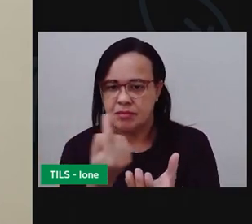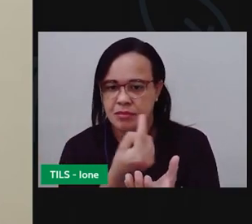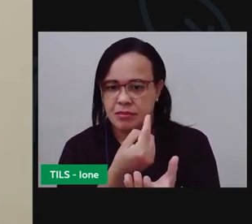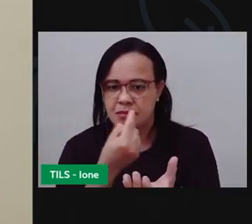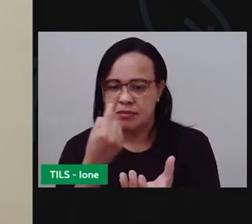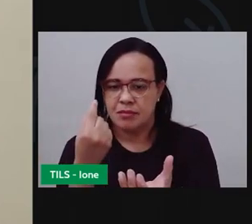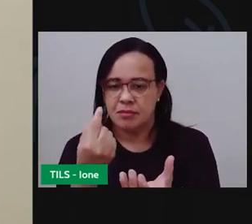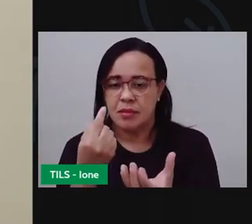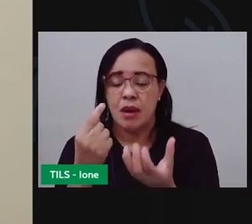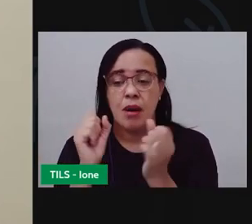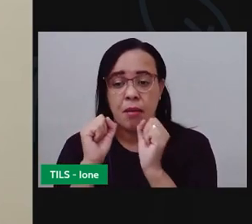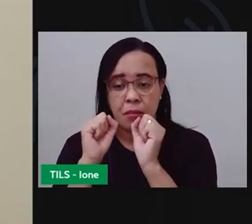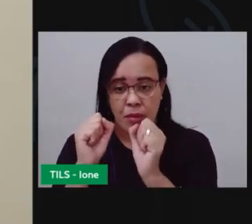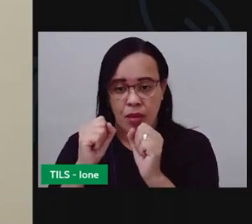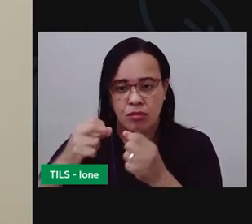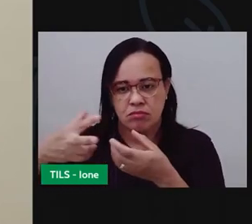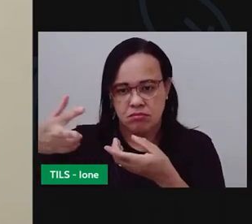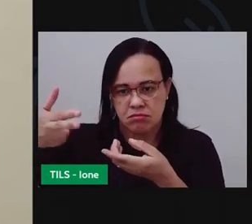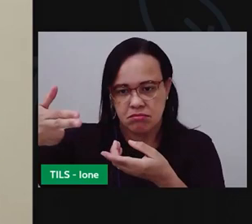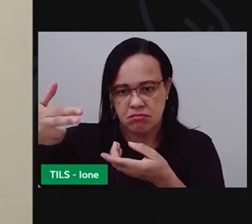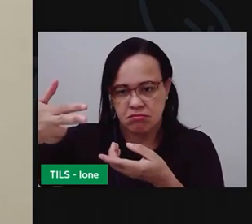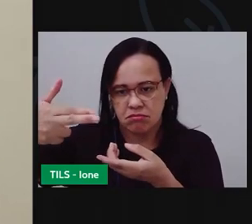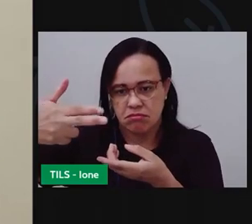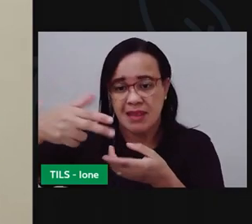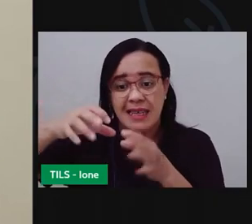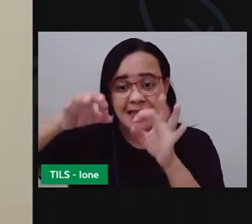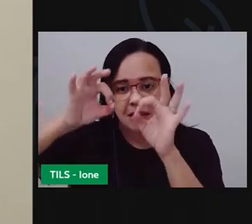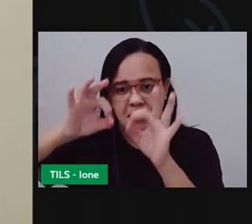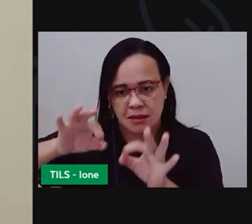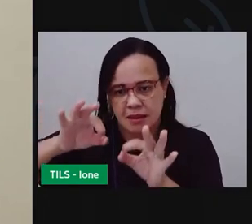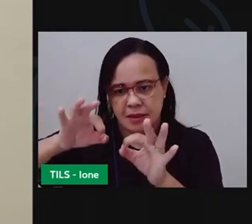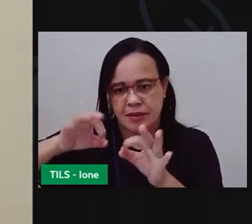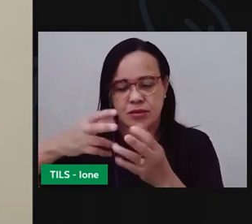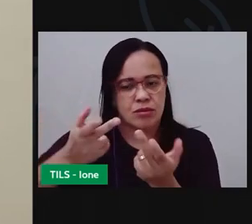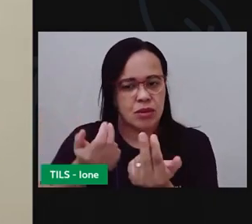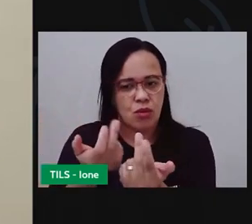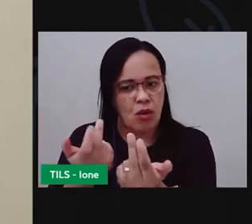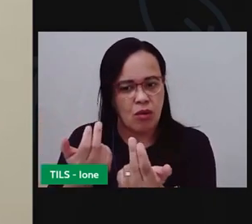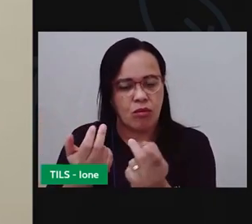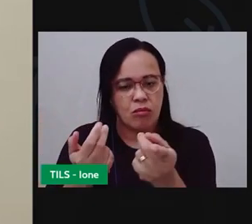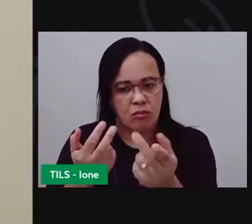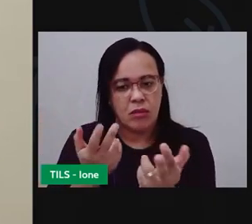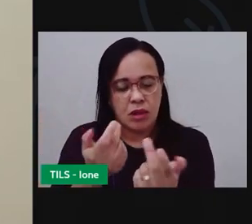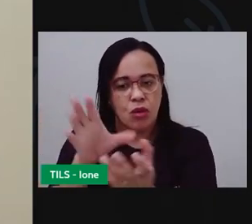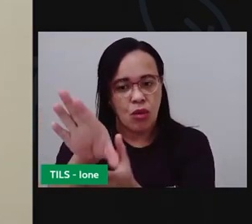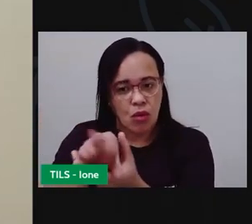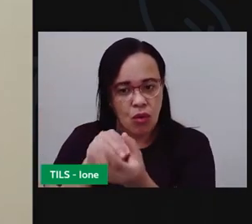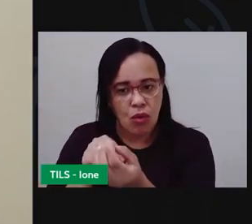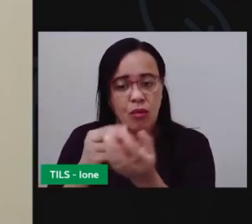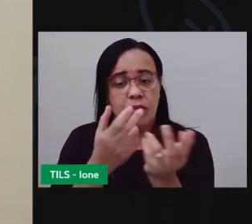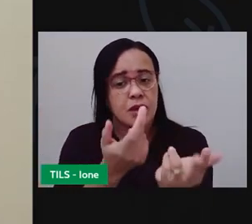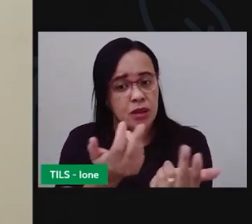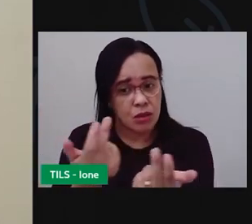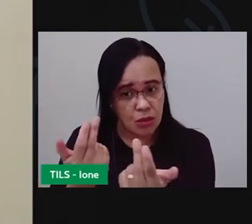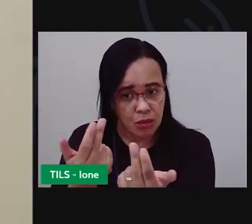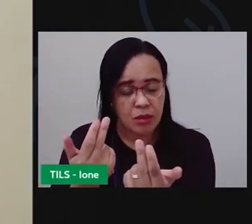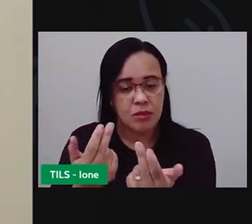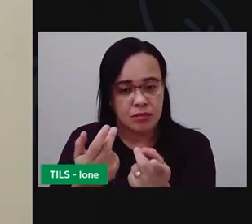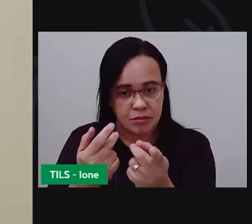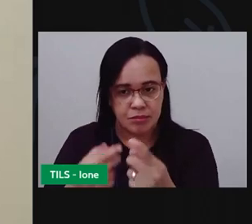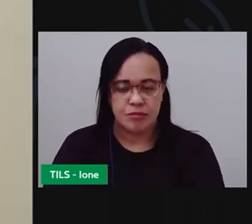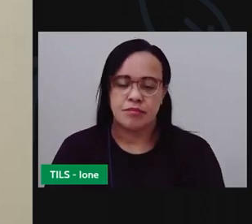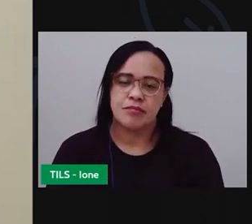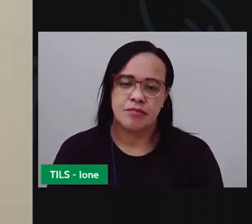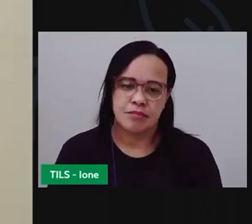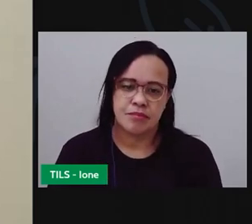é onde você vai cortar faça do mesmo jeito faz uma dobradinha na garrafa pra marcar onde é que você